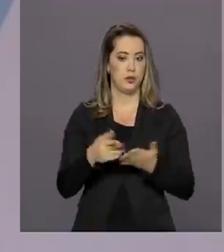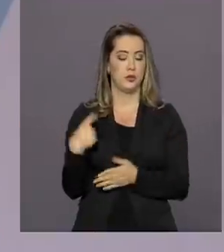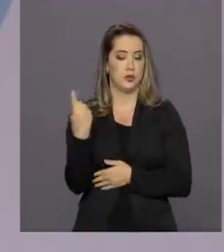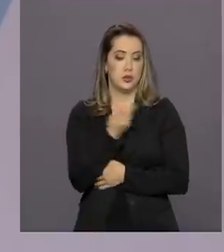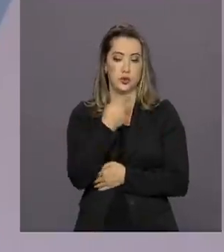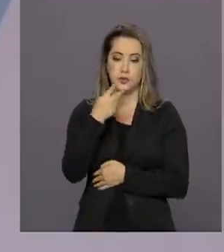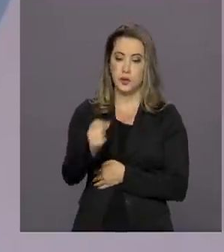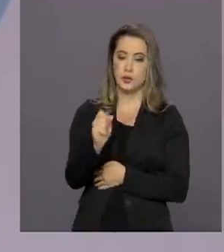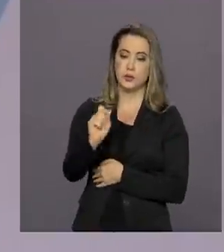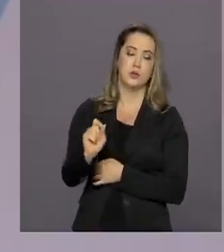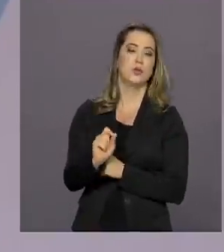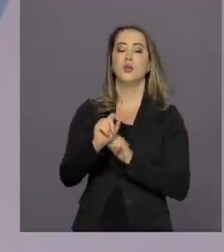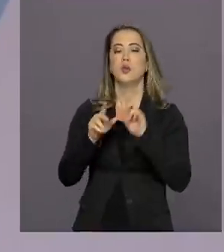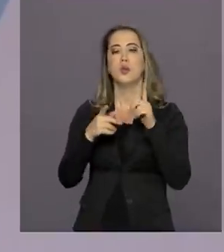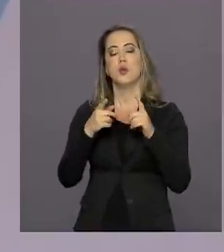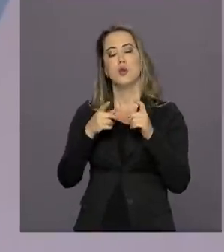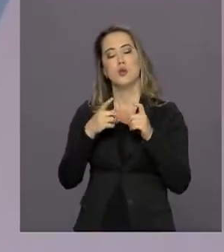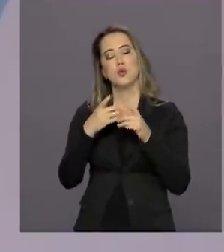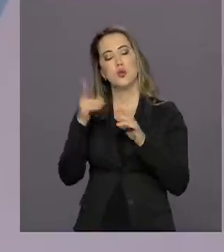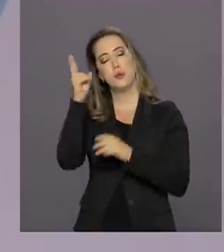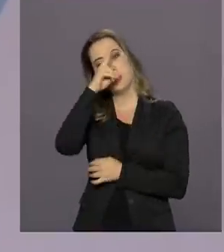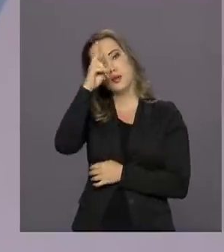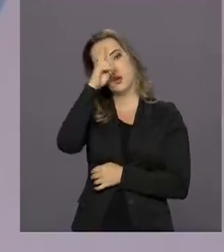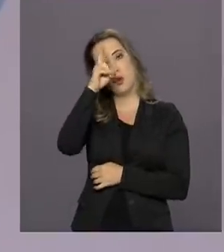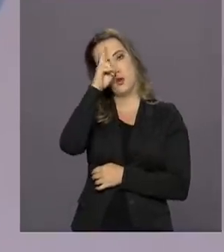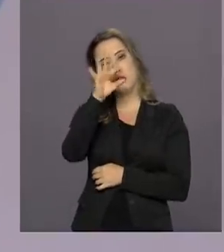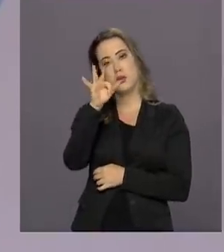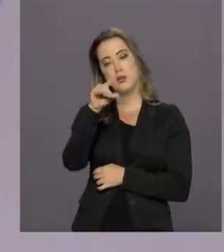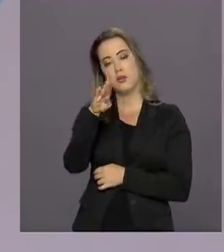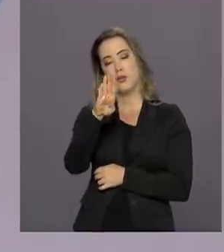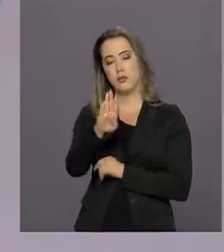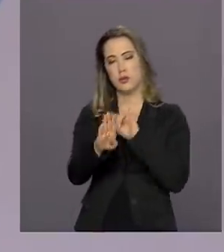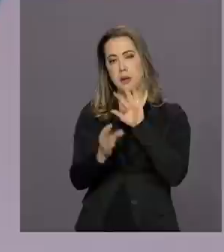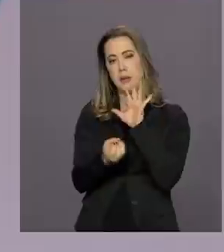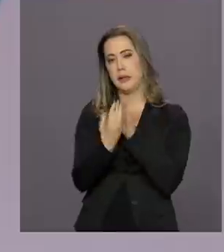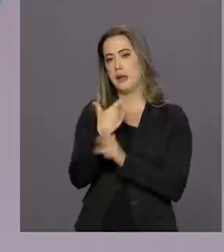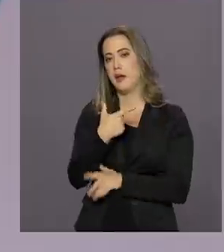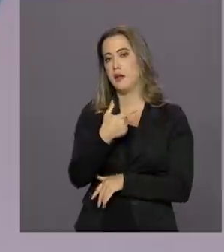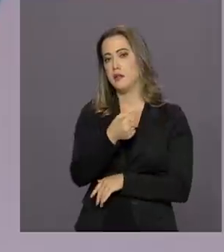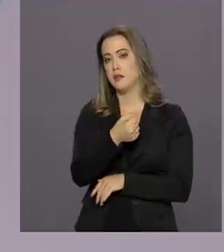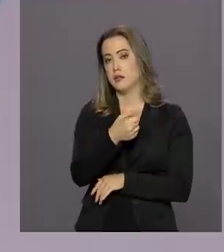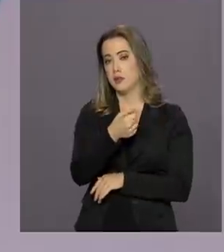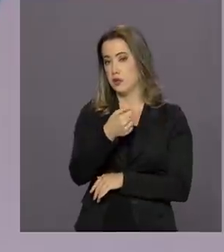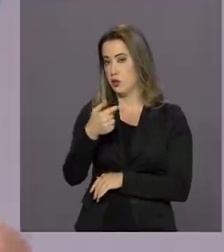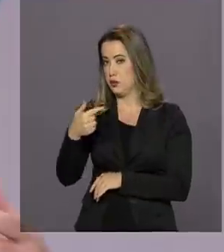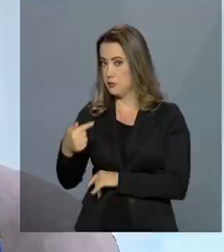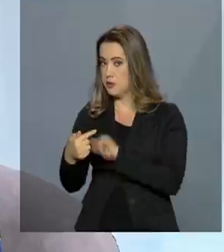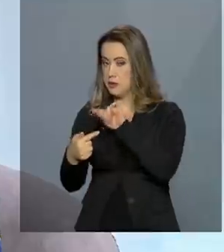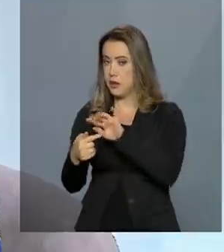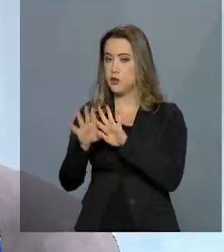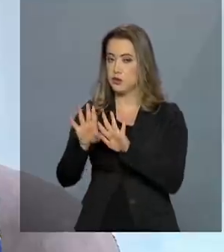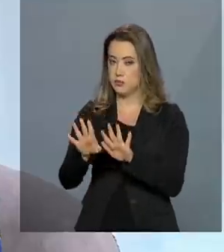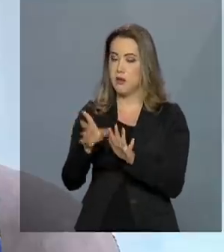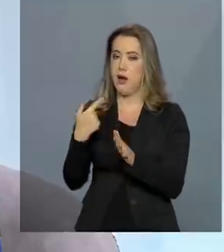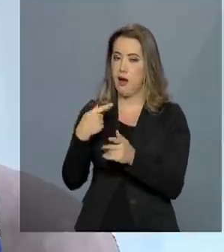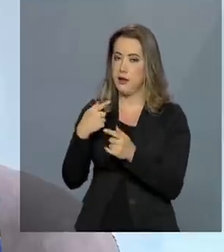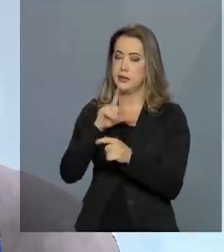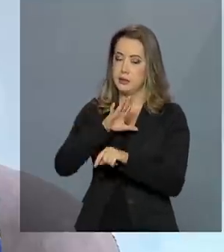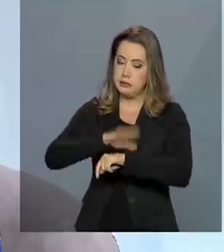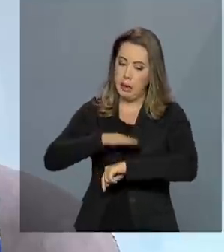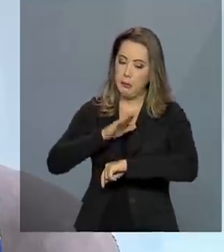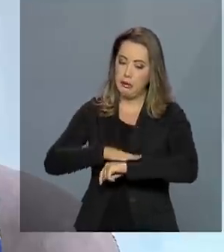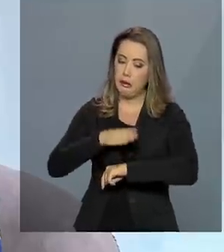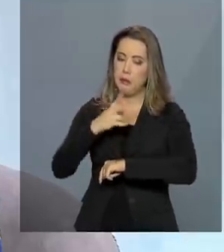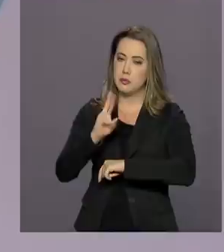gente falou um pouquinho sobre a história do Fundeb. Ele foi criado em 2007, só que ele não era definitivo, ele tinha que ser